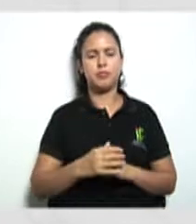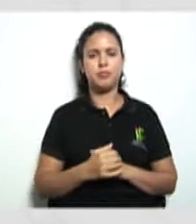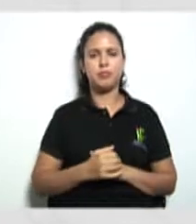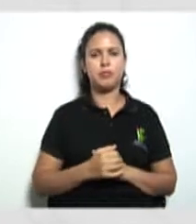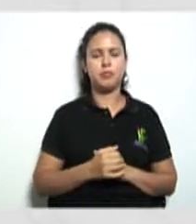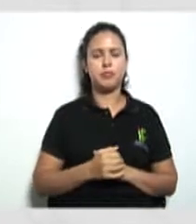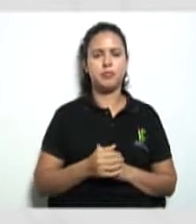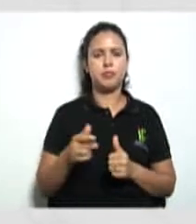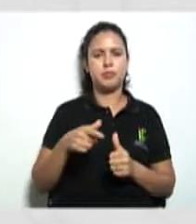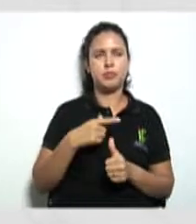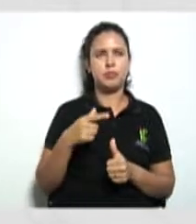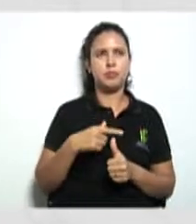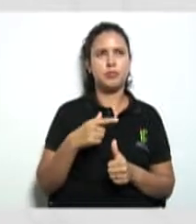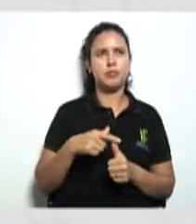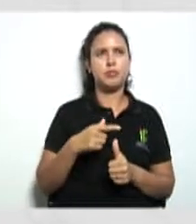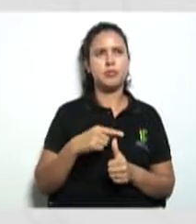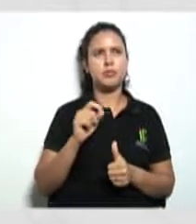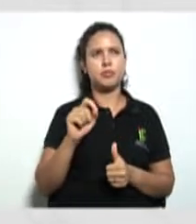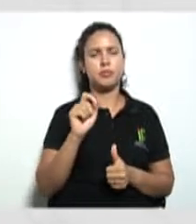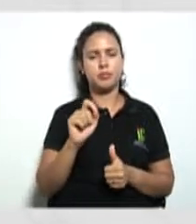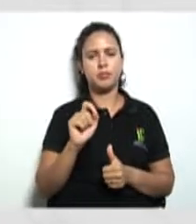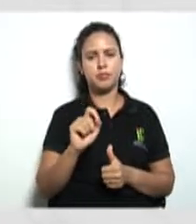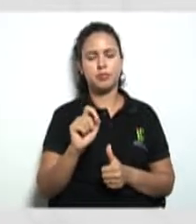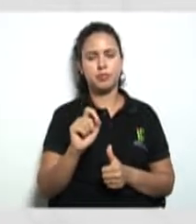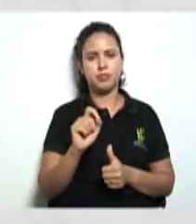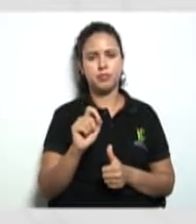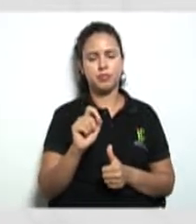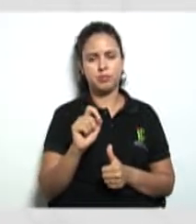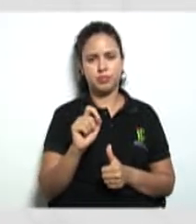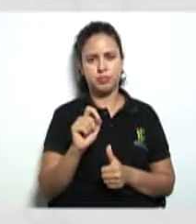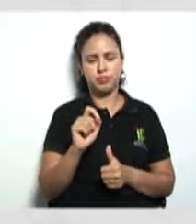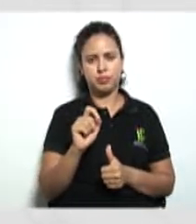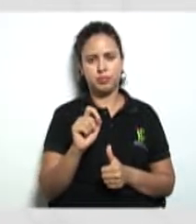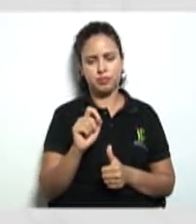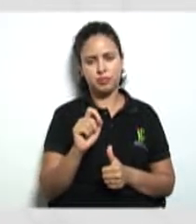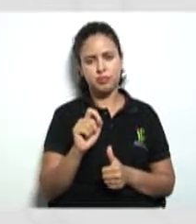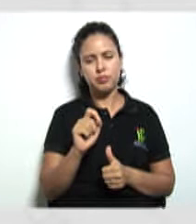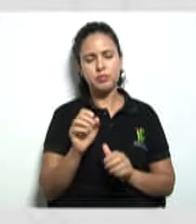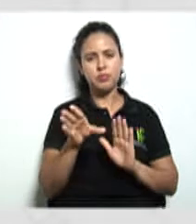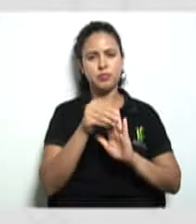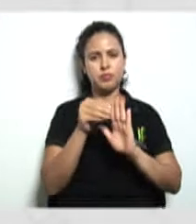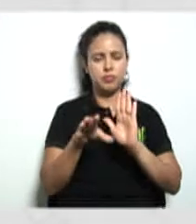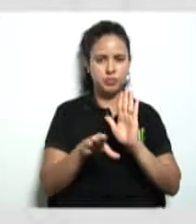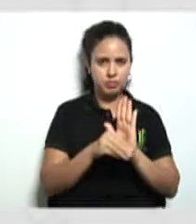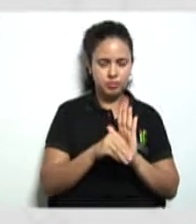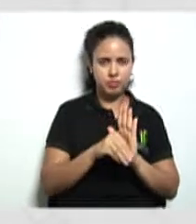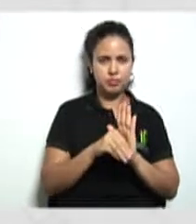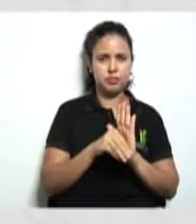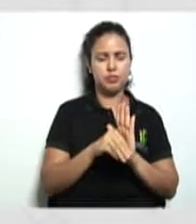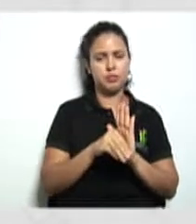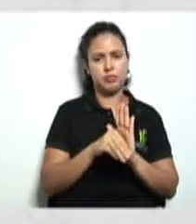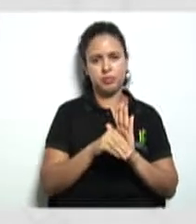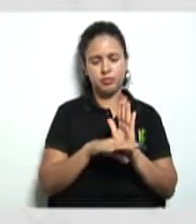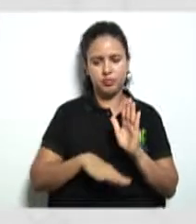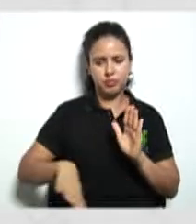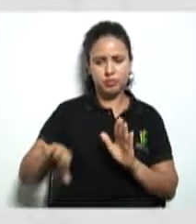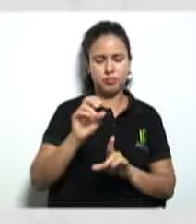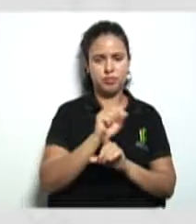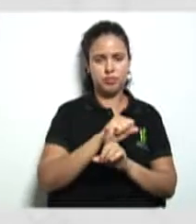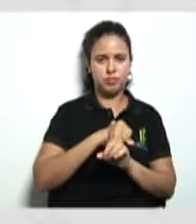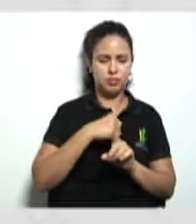Primeiramente, o nosso primeiro assunto a ser abordado serão os elementos constitutivos das sociedades